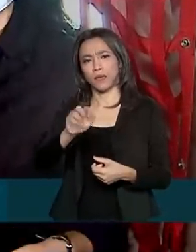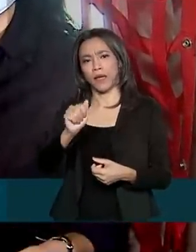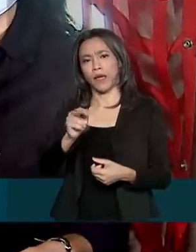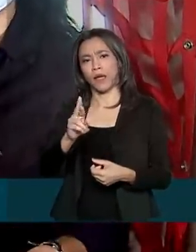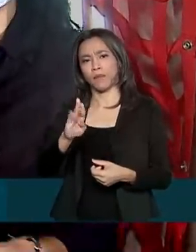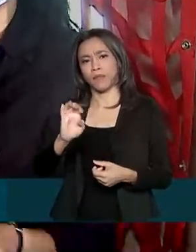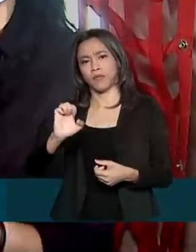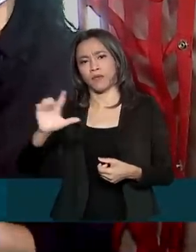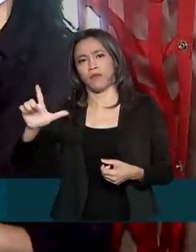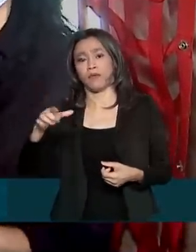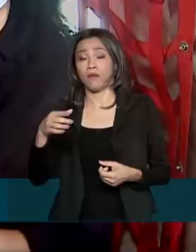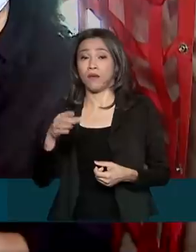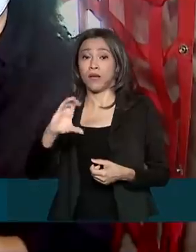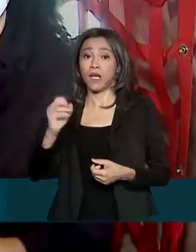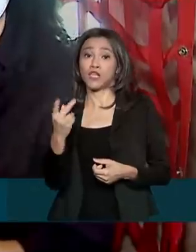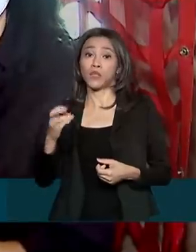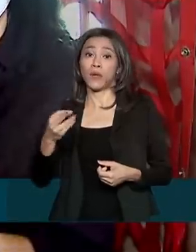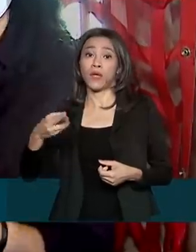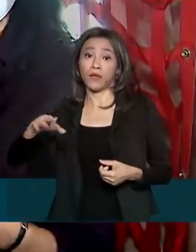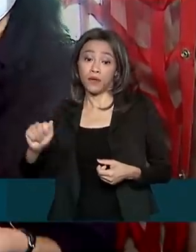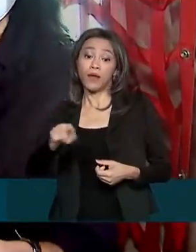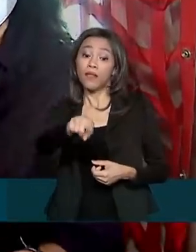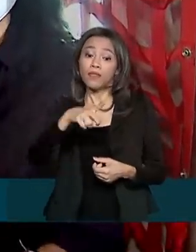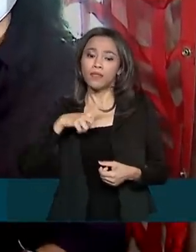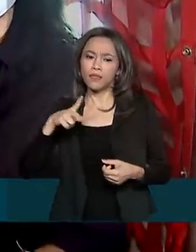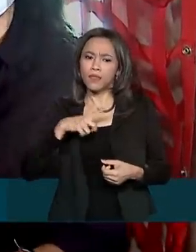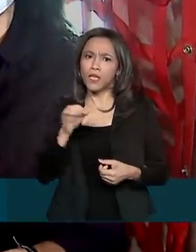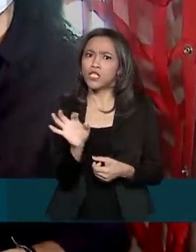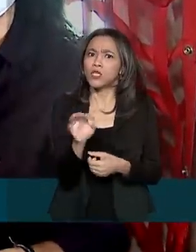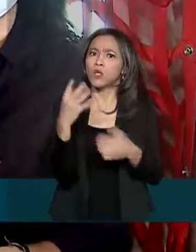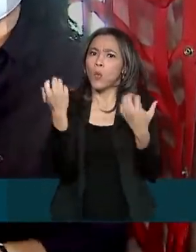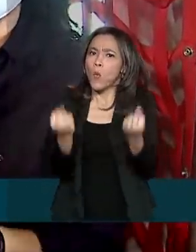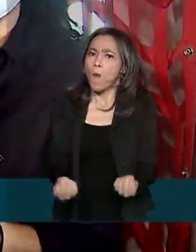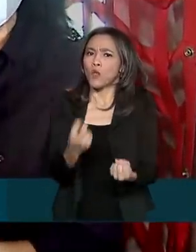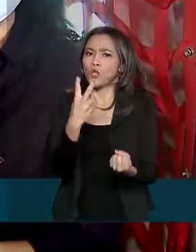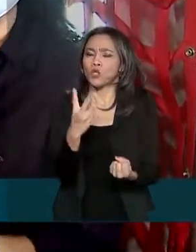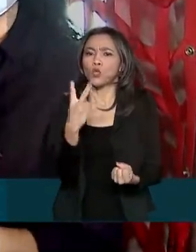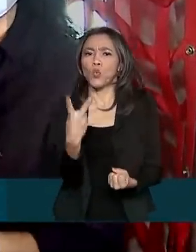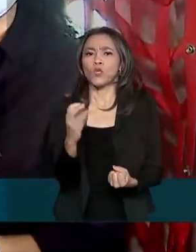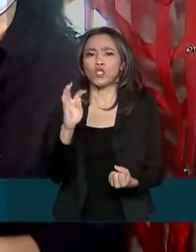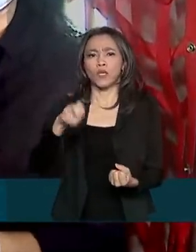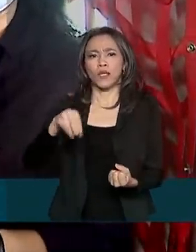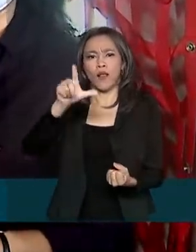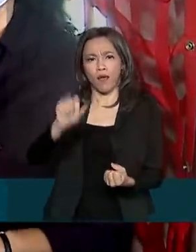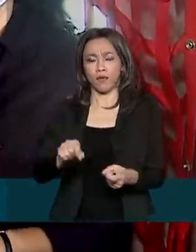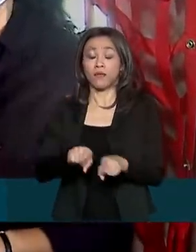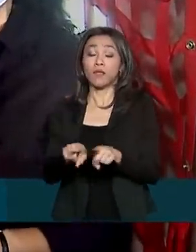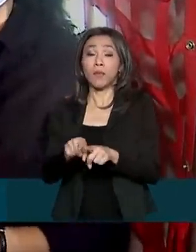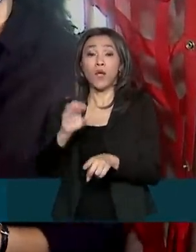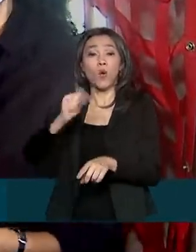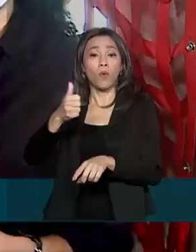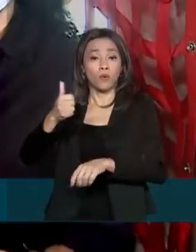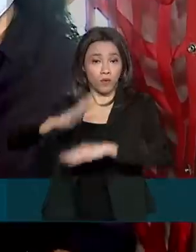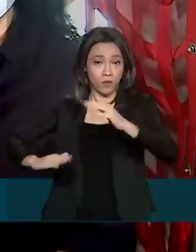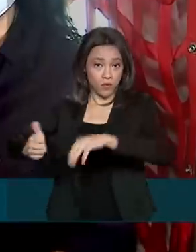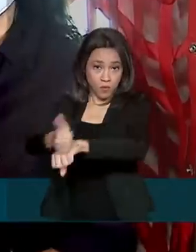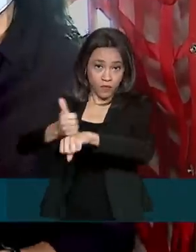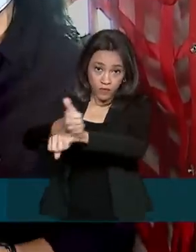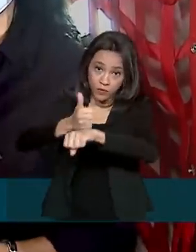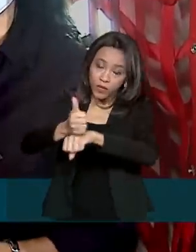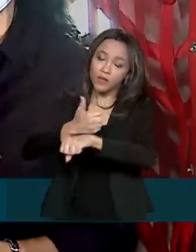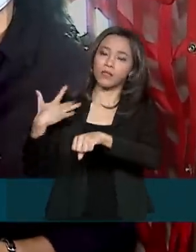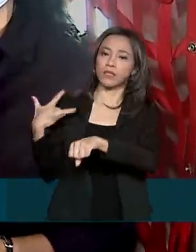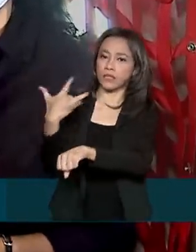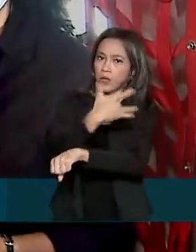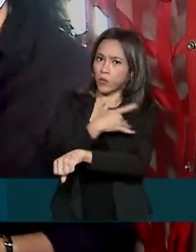embarcadas duas toneladas de equipamentos e insumos médicos e 11 profissionais de saúde que vão reforçar